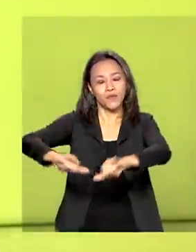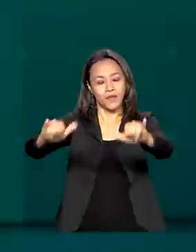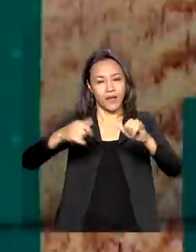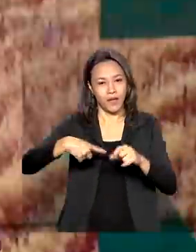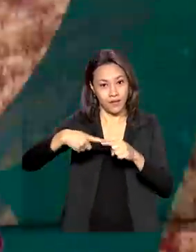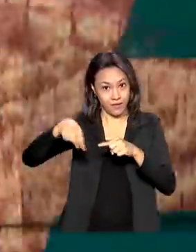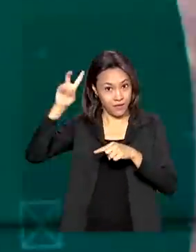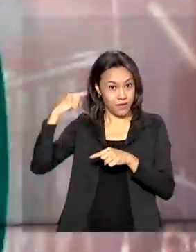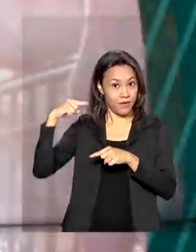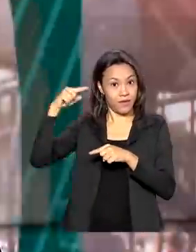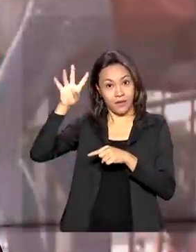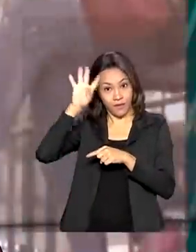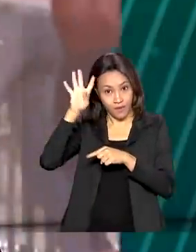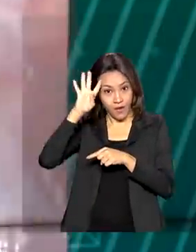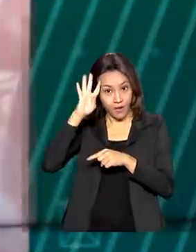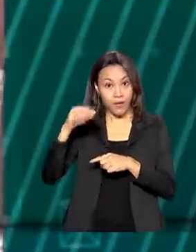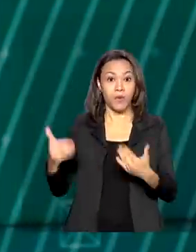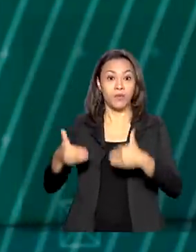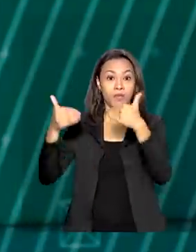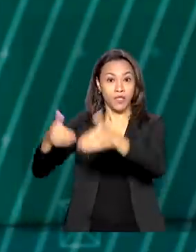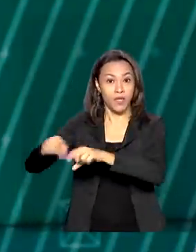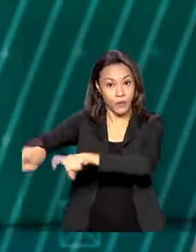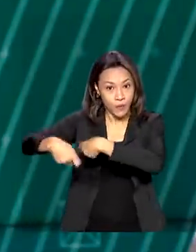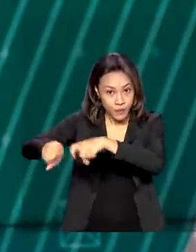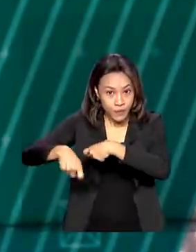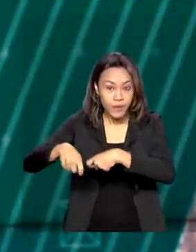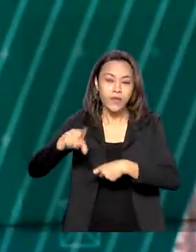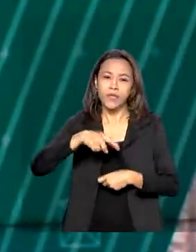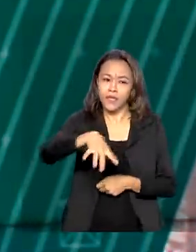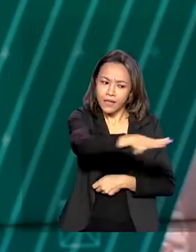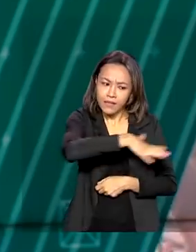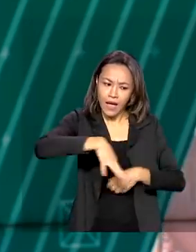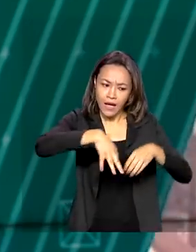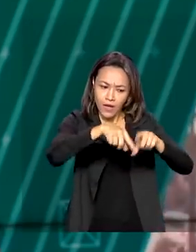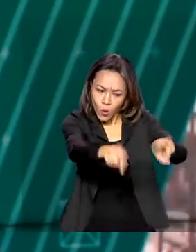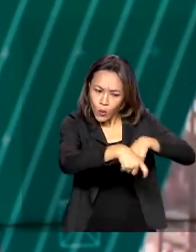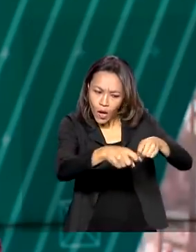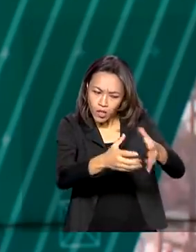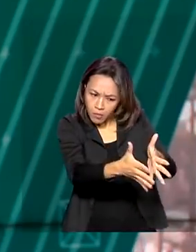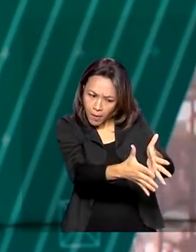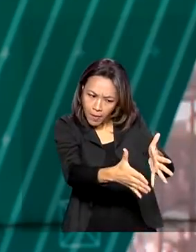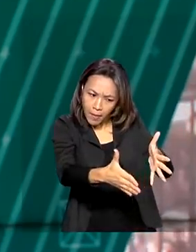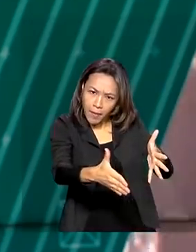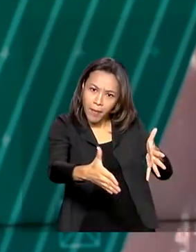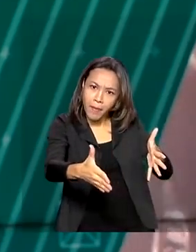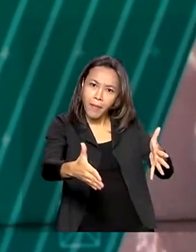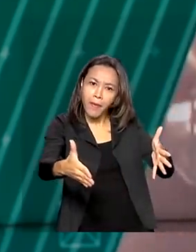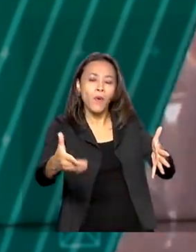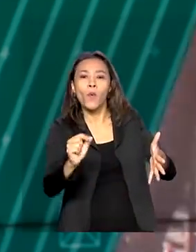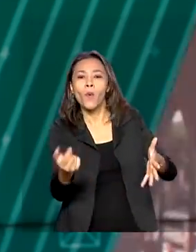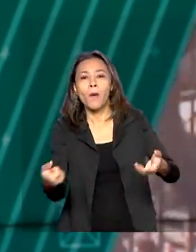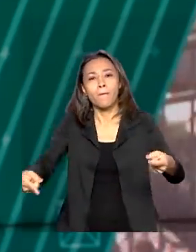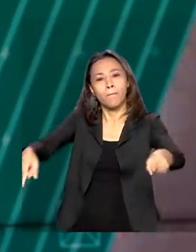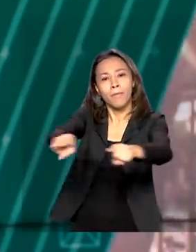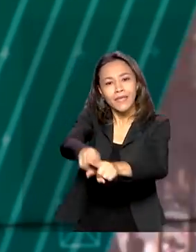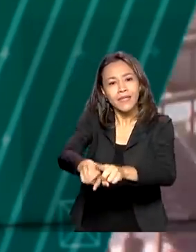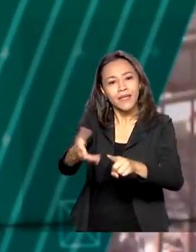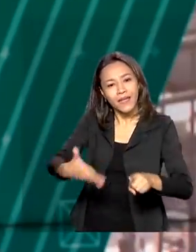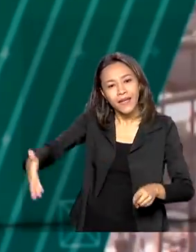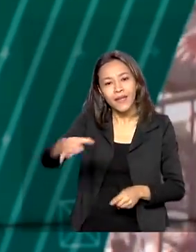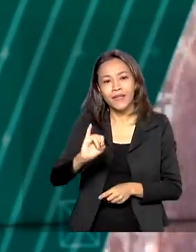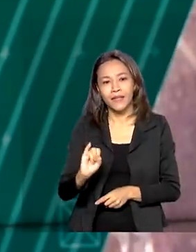Agricultura. A ideia é que a regularização em áreas rurais avance e a partir de parcerias entre o INCRA e as